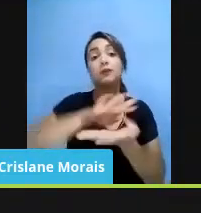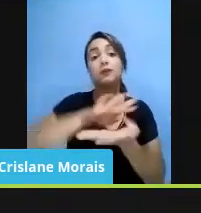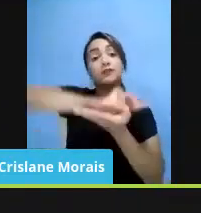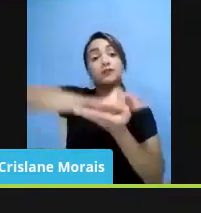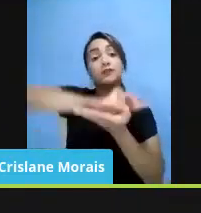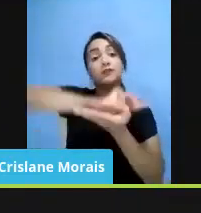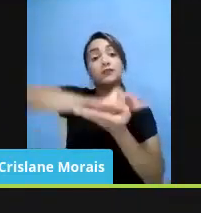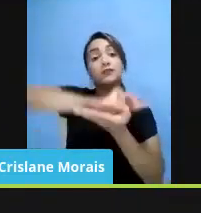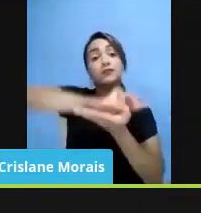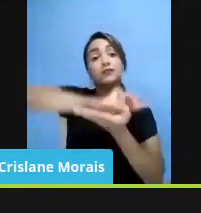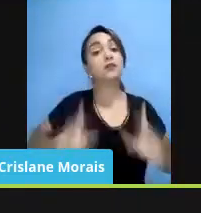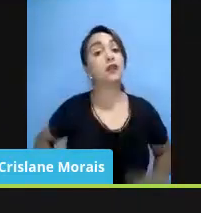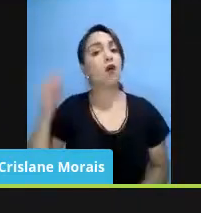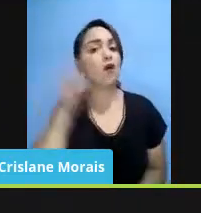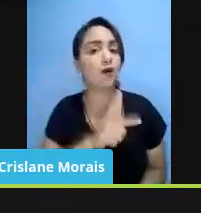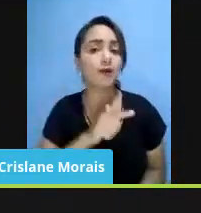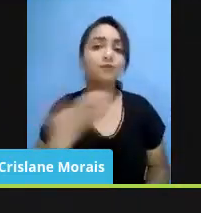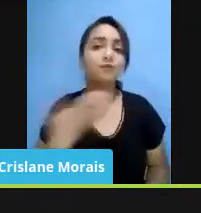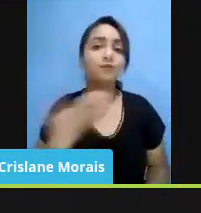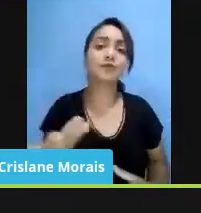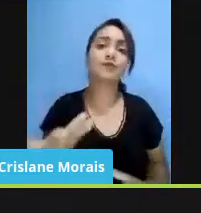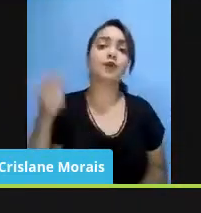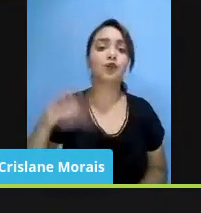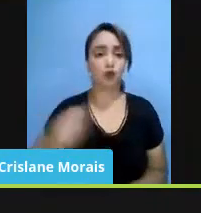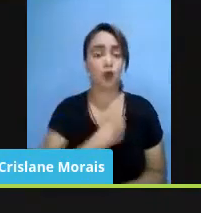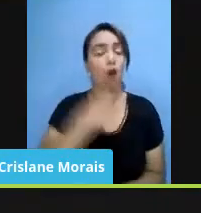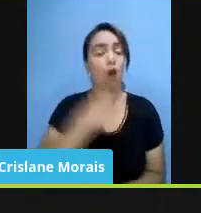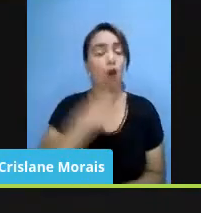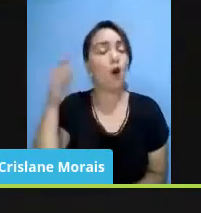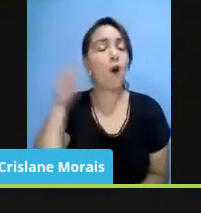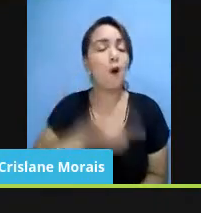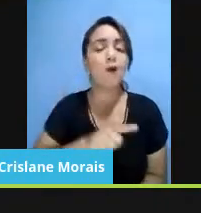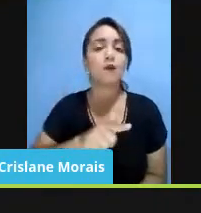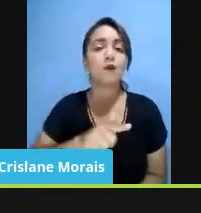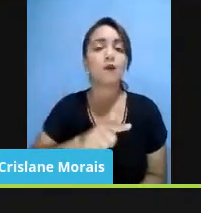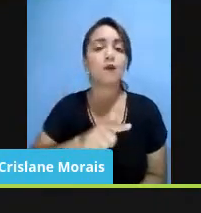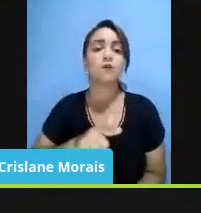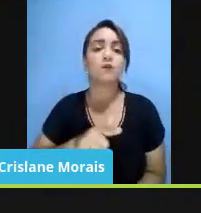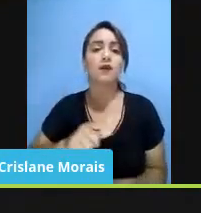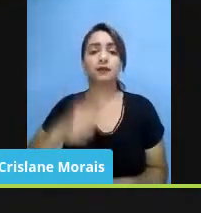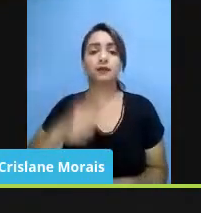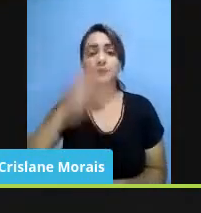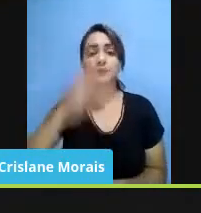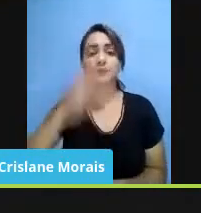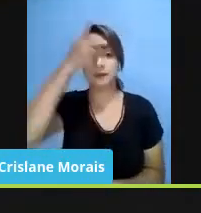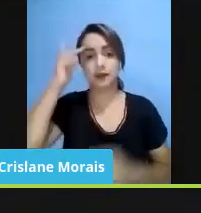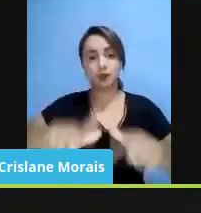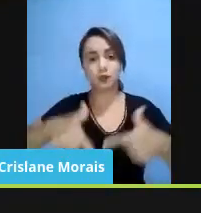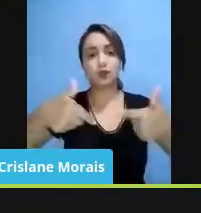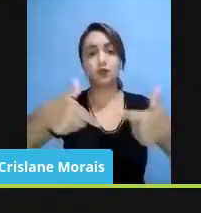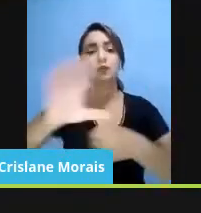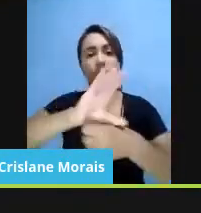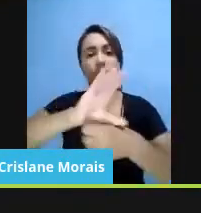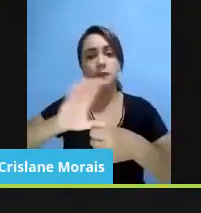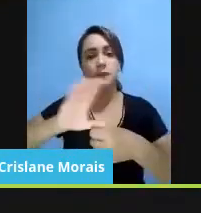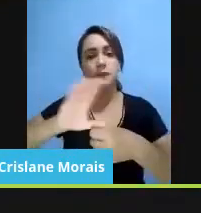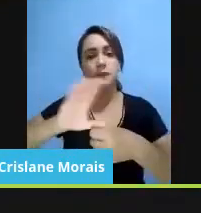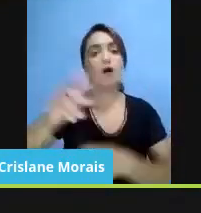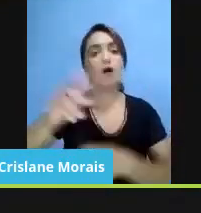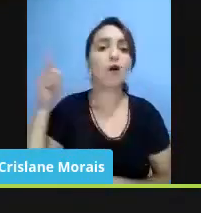que nós ganhamos, que nós conseguimos, que muitos que lutaram pela Constituição conseguiram